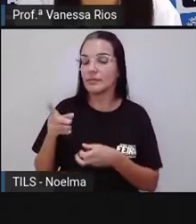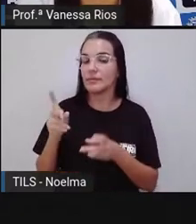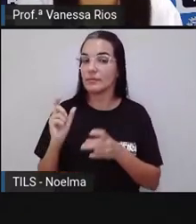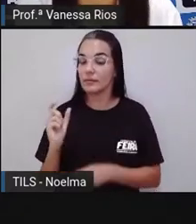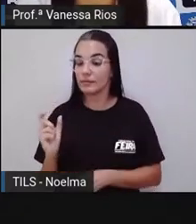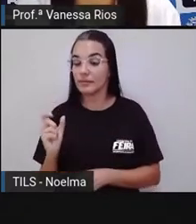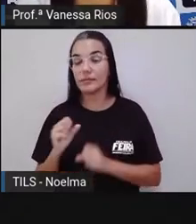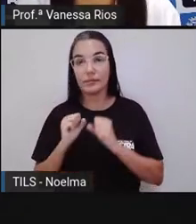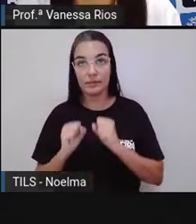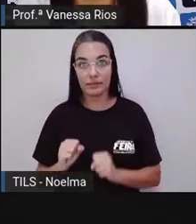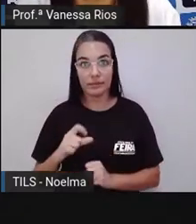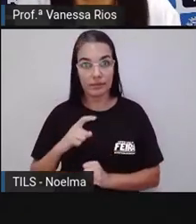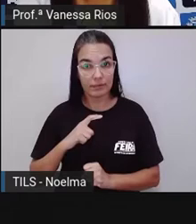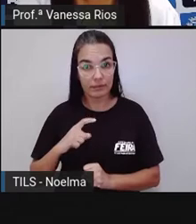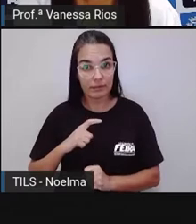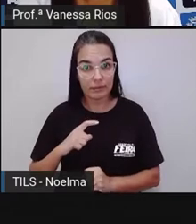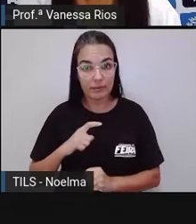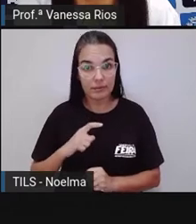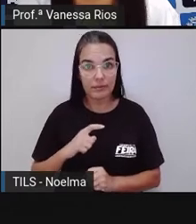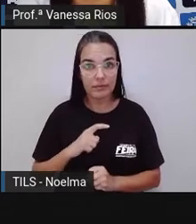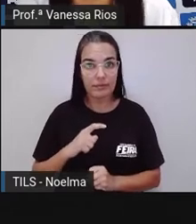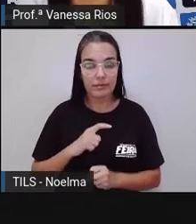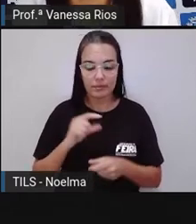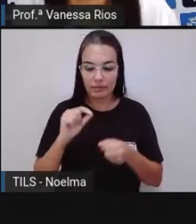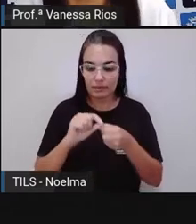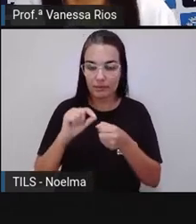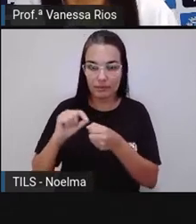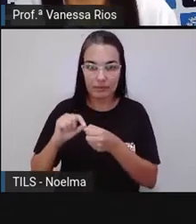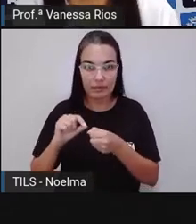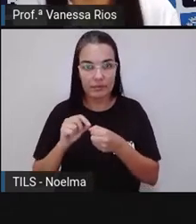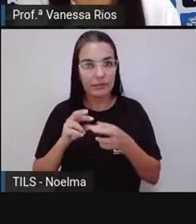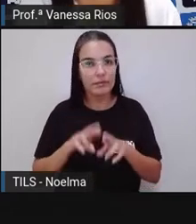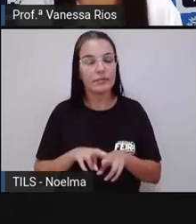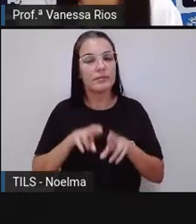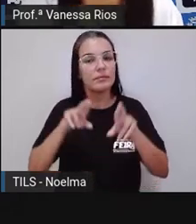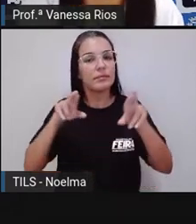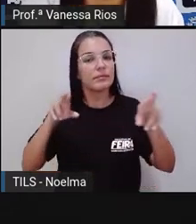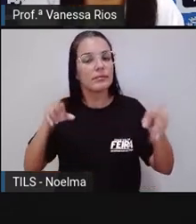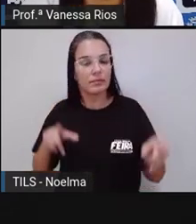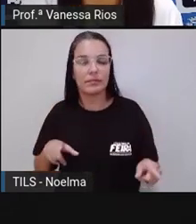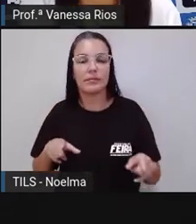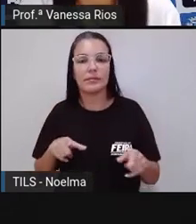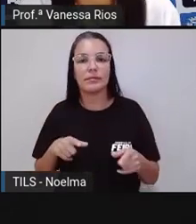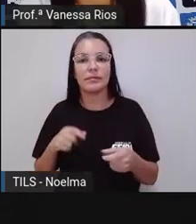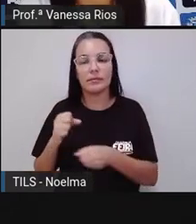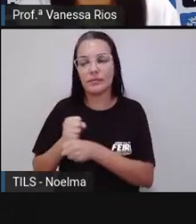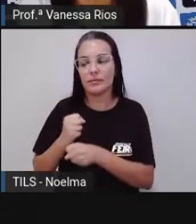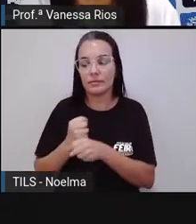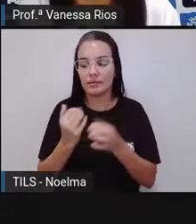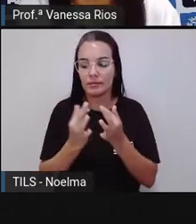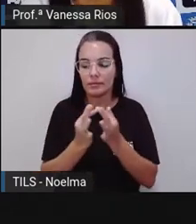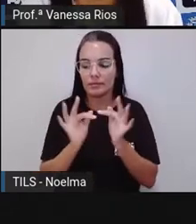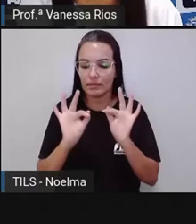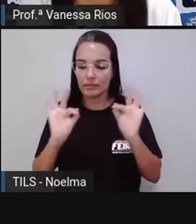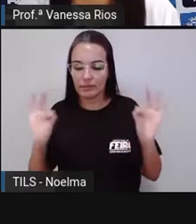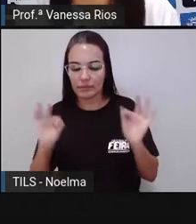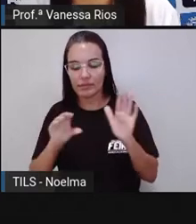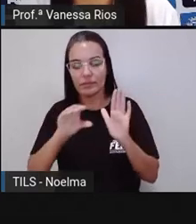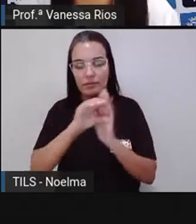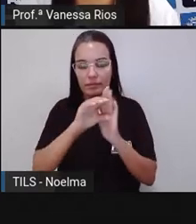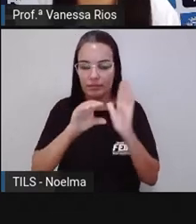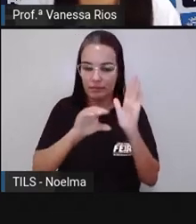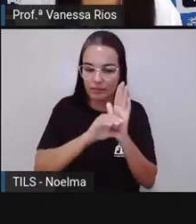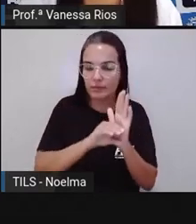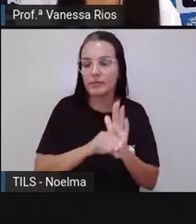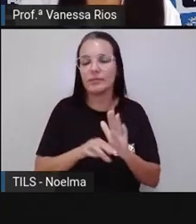ter funções diferentes, né, na construção das frases, dos parágrafos, dos textos, e